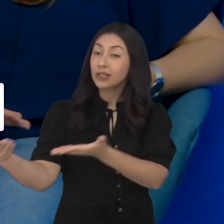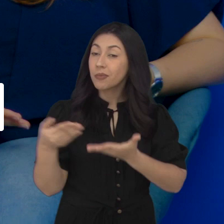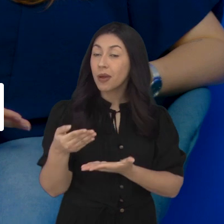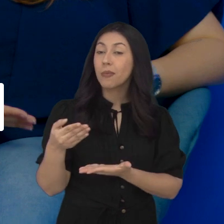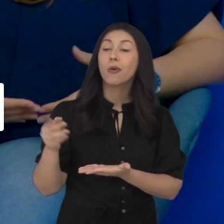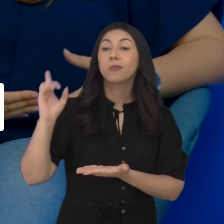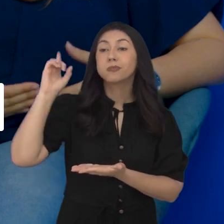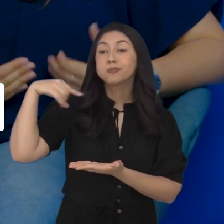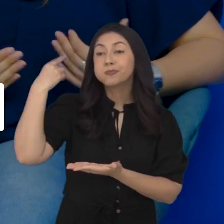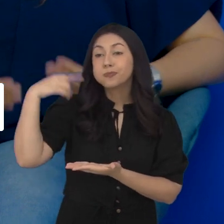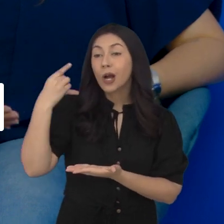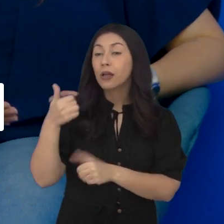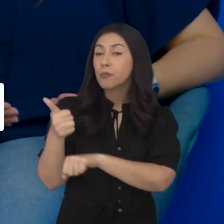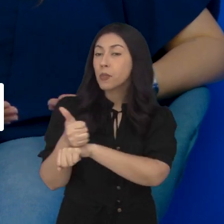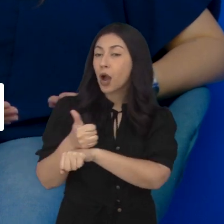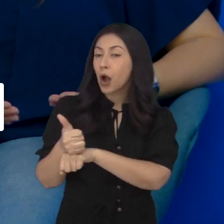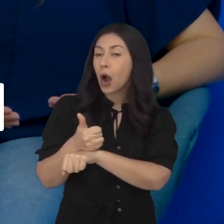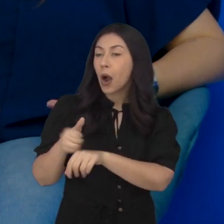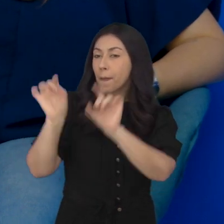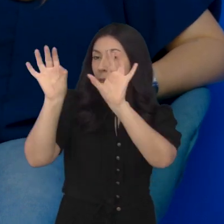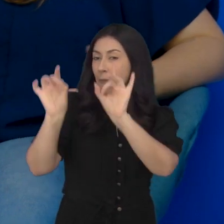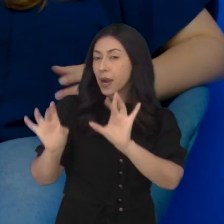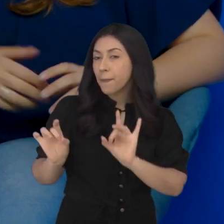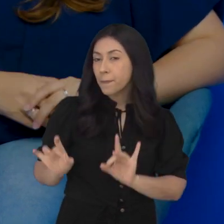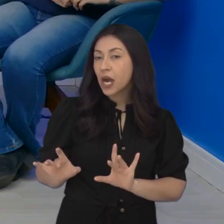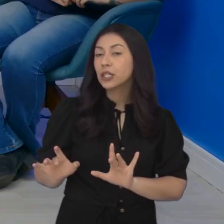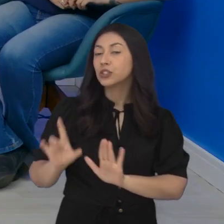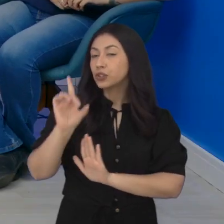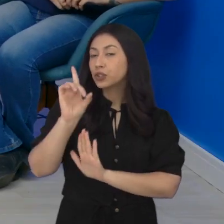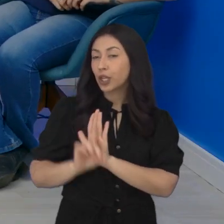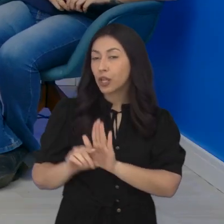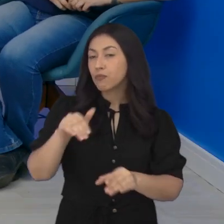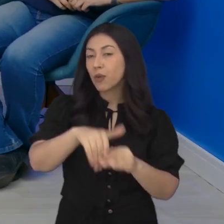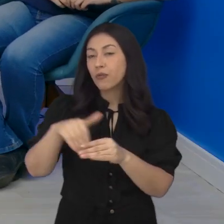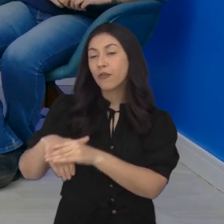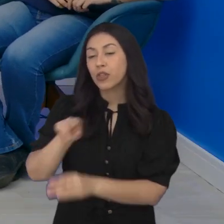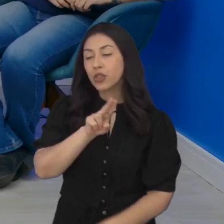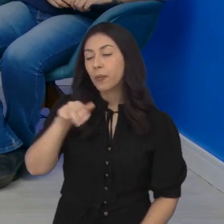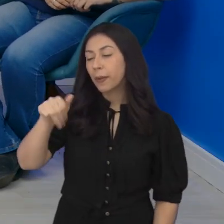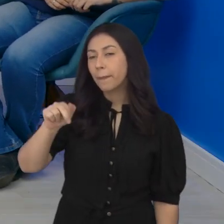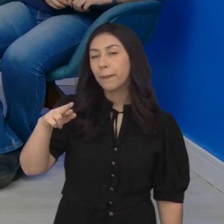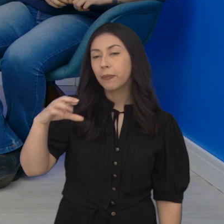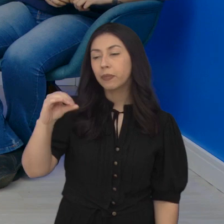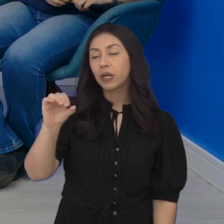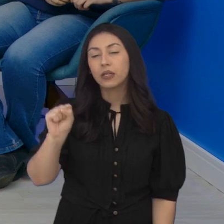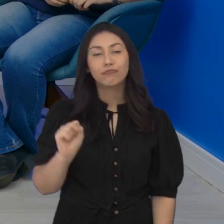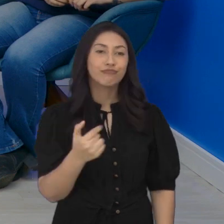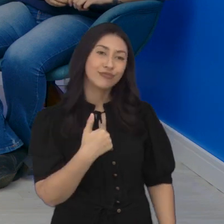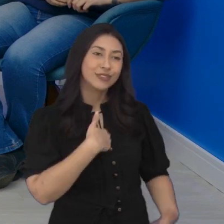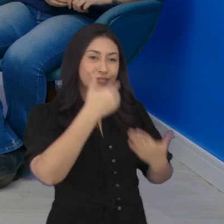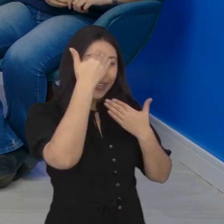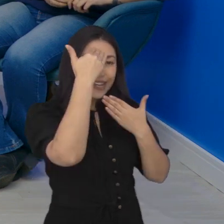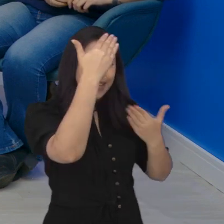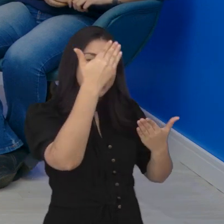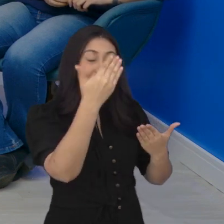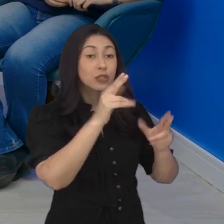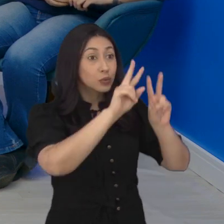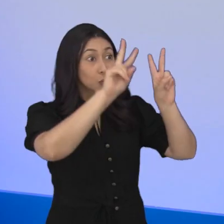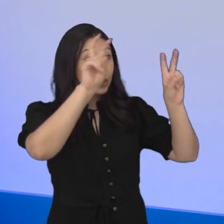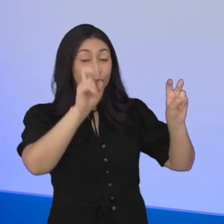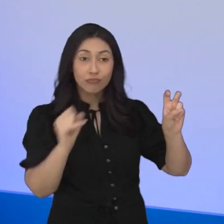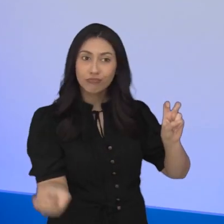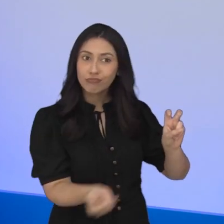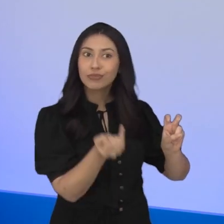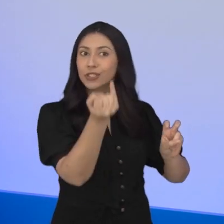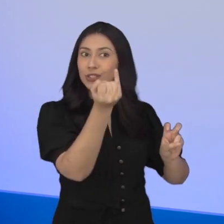estúdio o advogado especializado em Direito Eleitoral, Marcos Limão. Bem-vindo, Marcos. Olá, seja bem-vindo. Eu que agradeço por falar de um tema tão importante como esse,